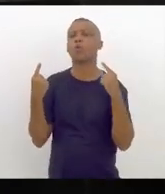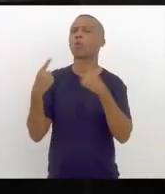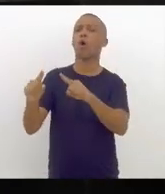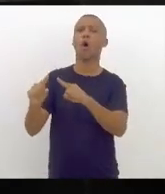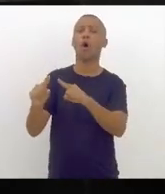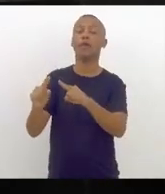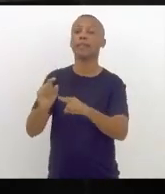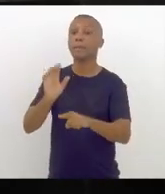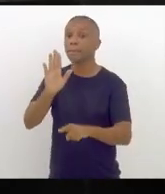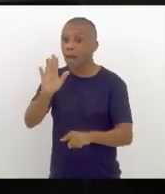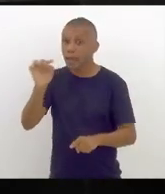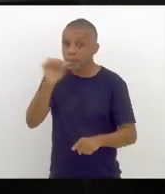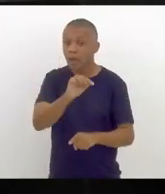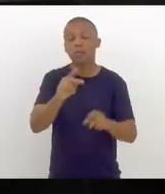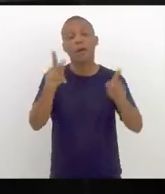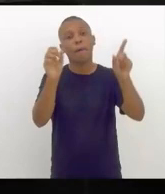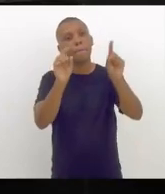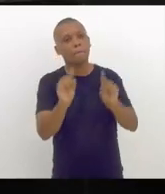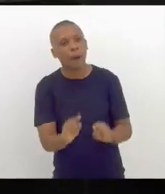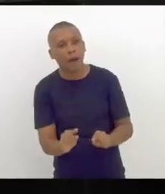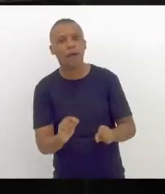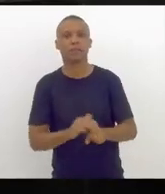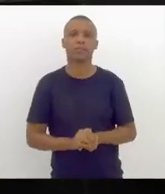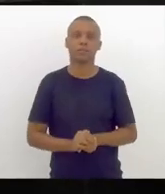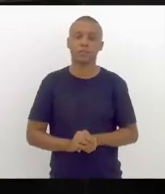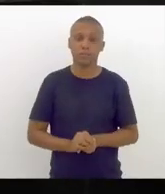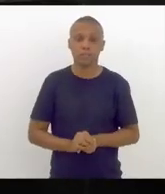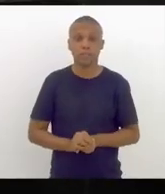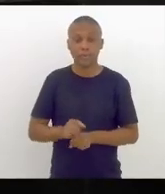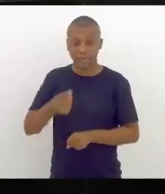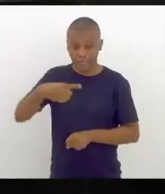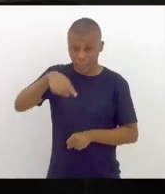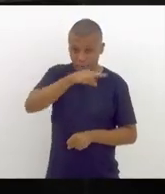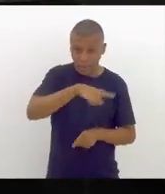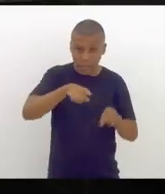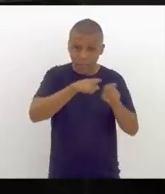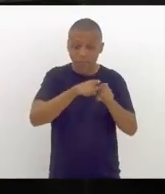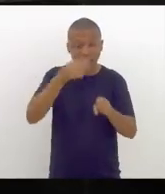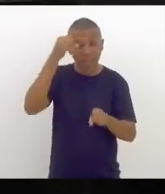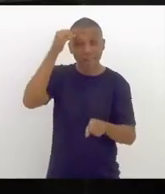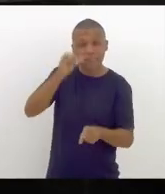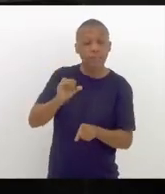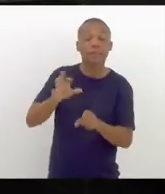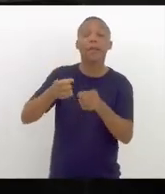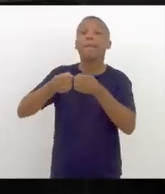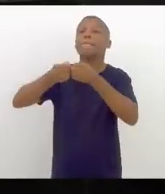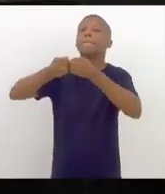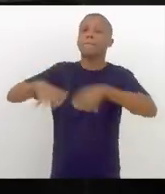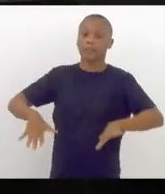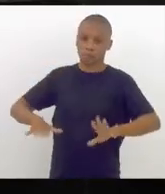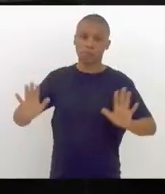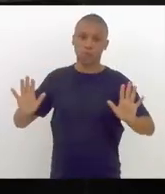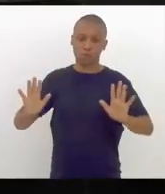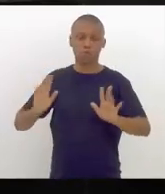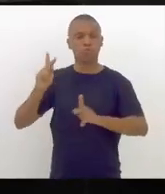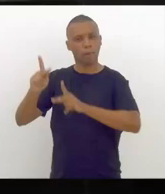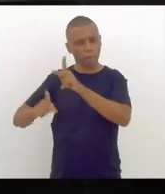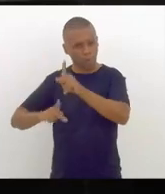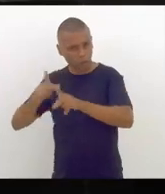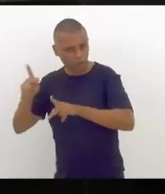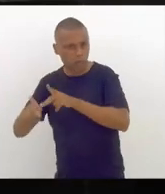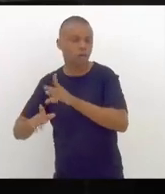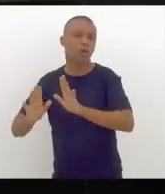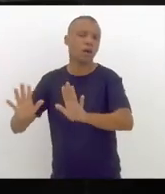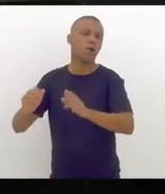desde que elas sejam pacíficas, desde que elas não tragam também prejuízos à população,